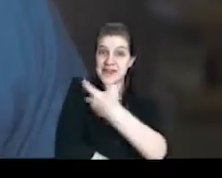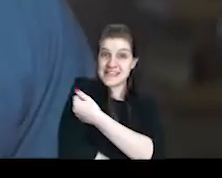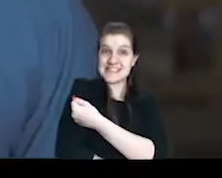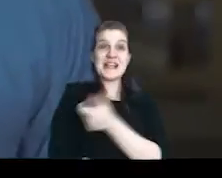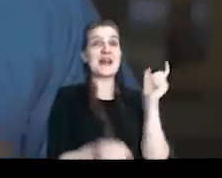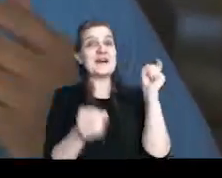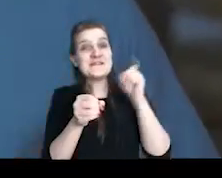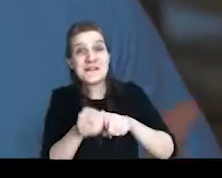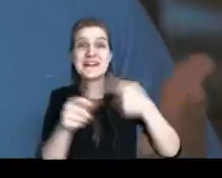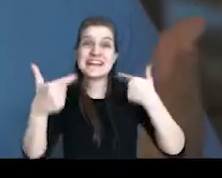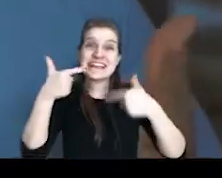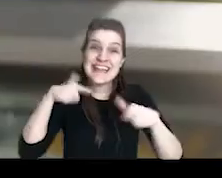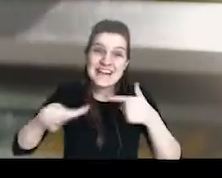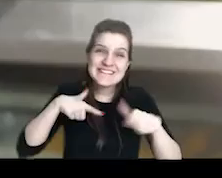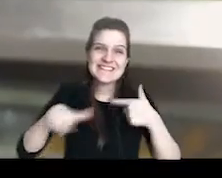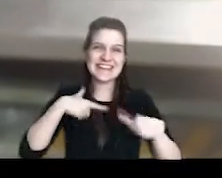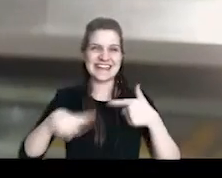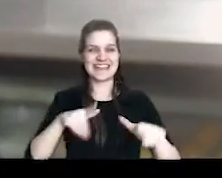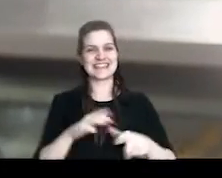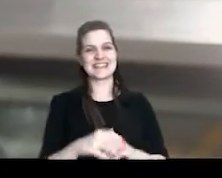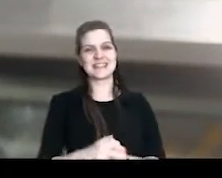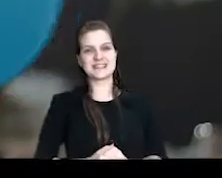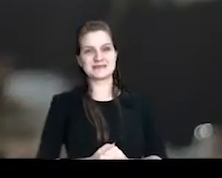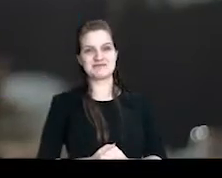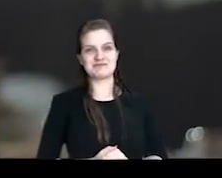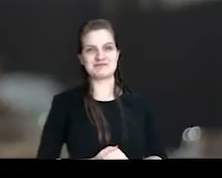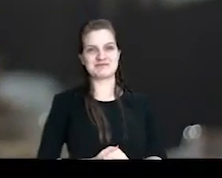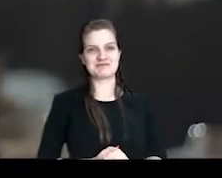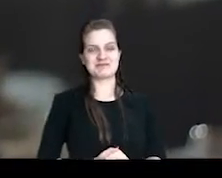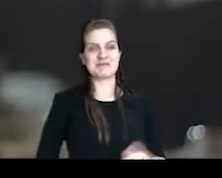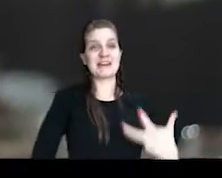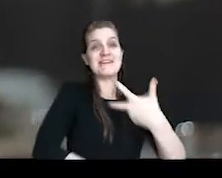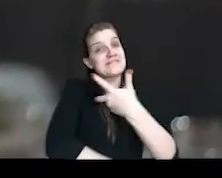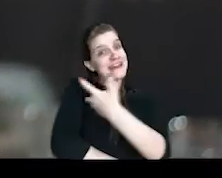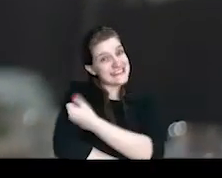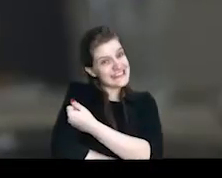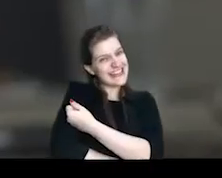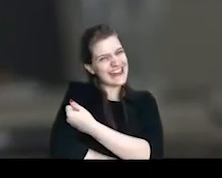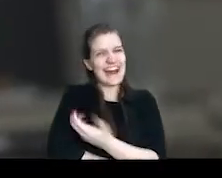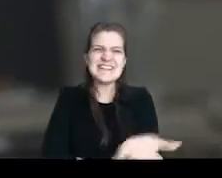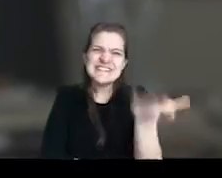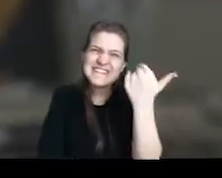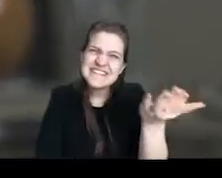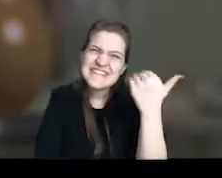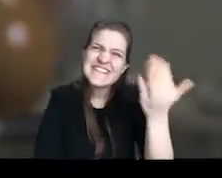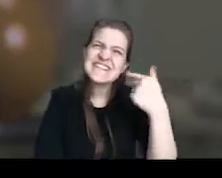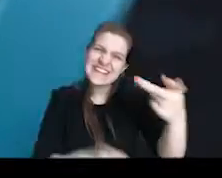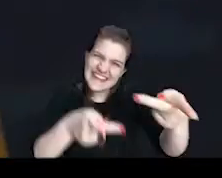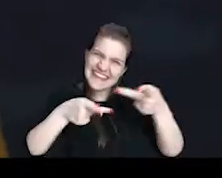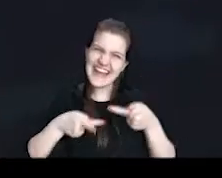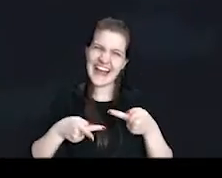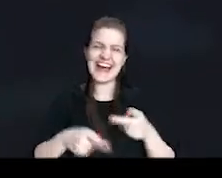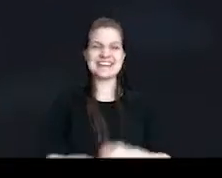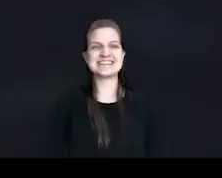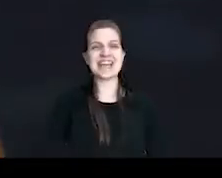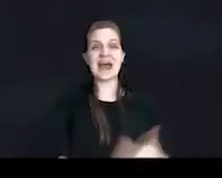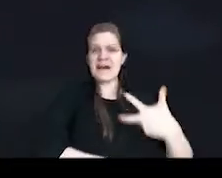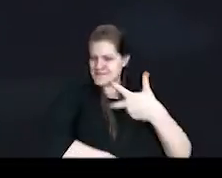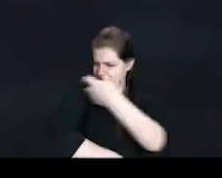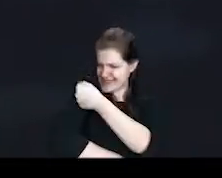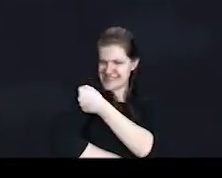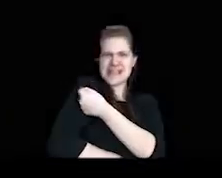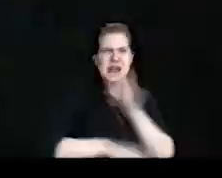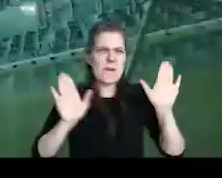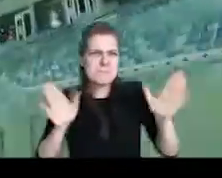vacina que volta o trabalho vacina que vem me ver vacina